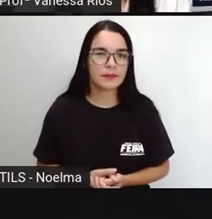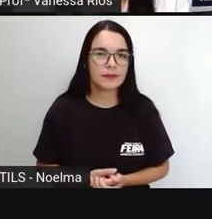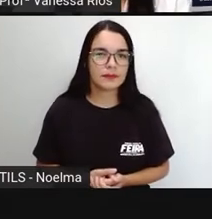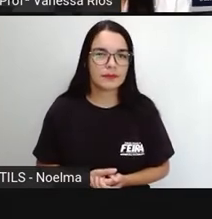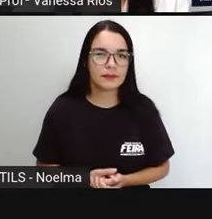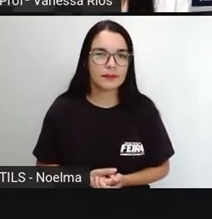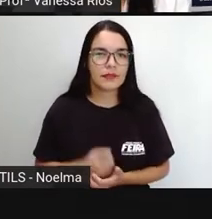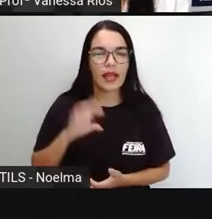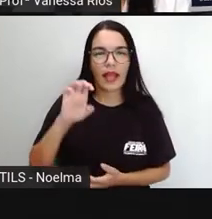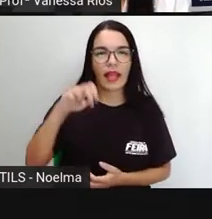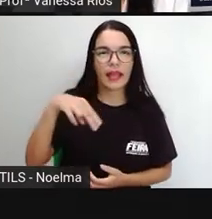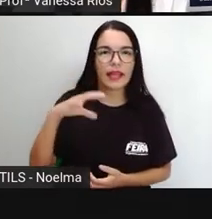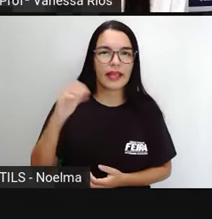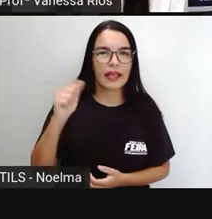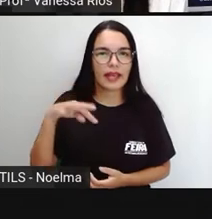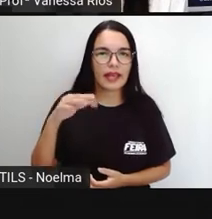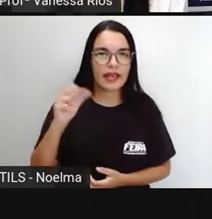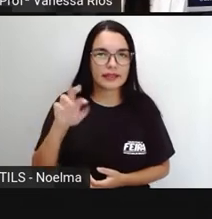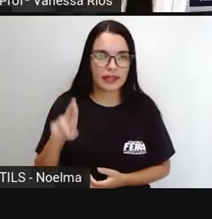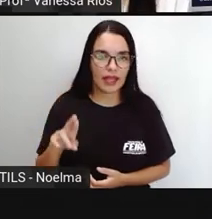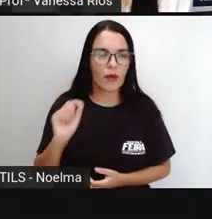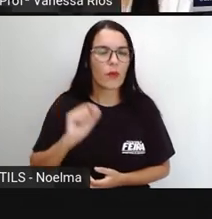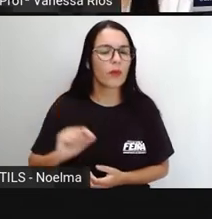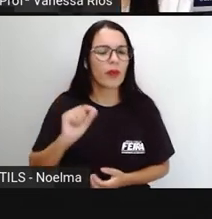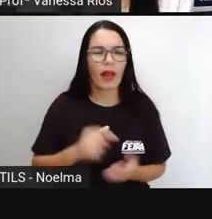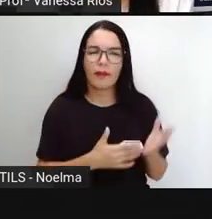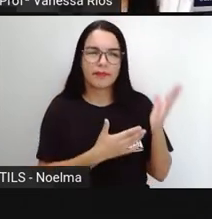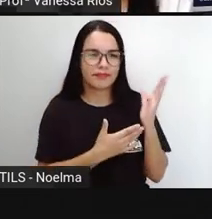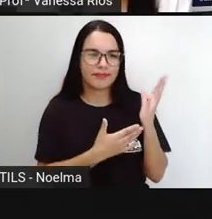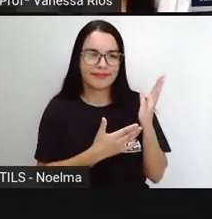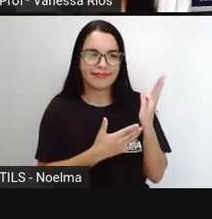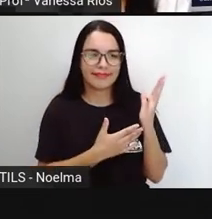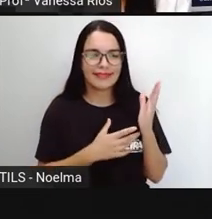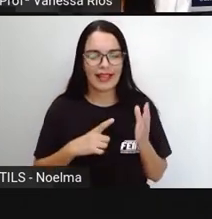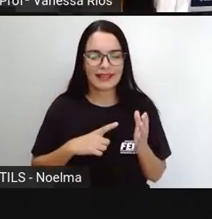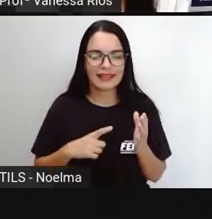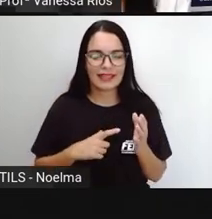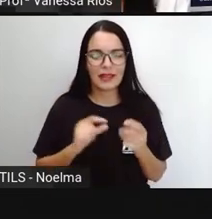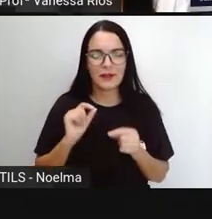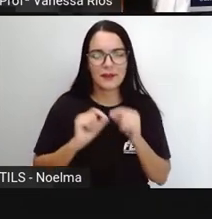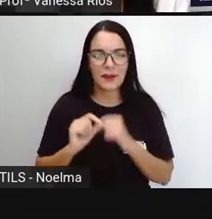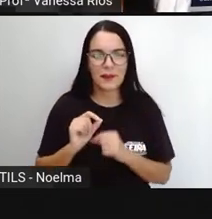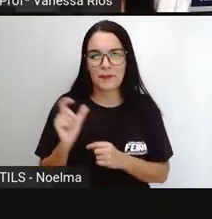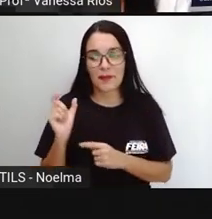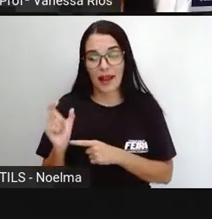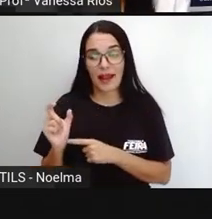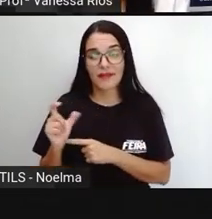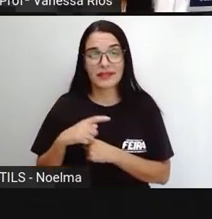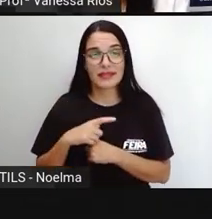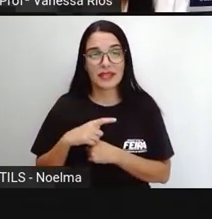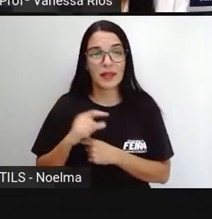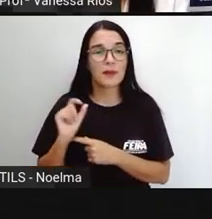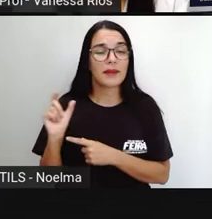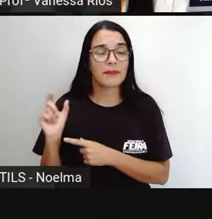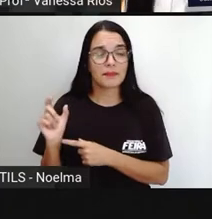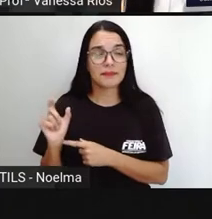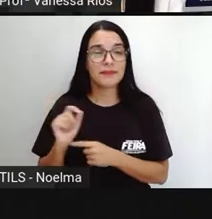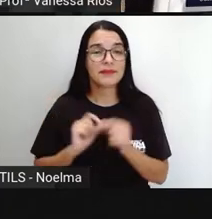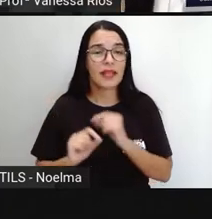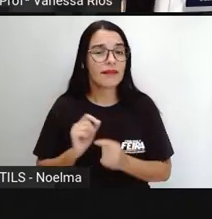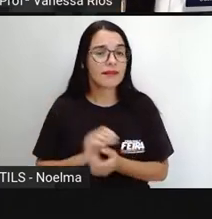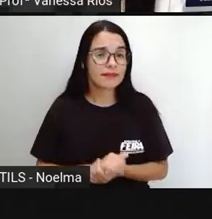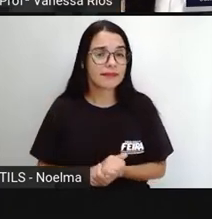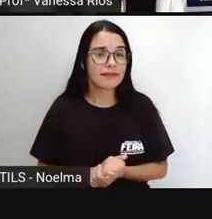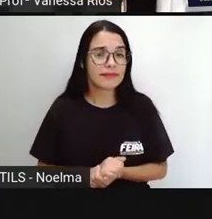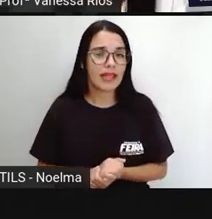aí o conceito de encantar. Se as palavras têm esse poder de encantar, a precisa entender o que é encantar. E o que é